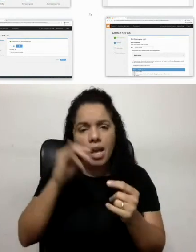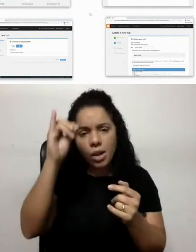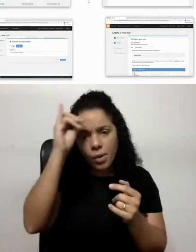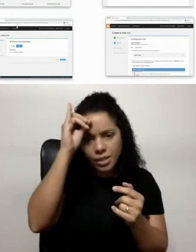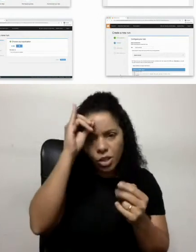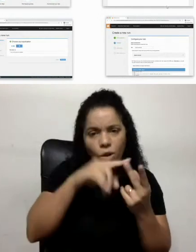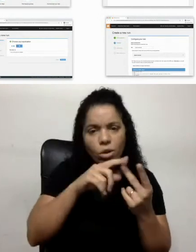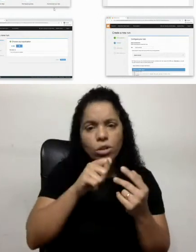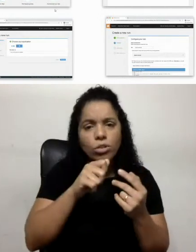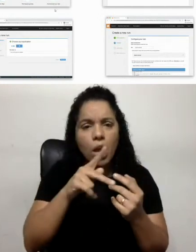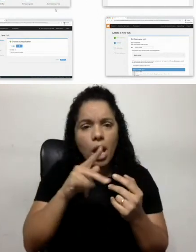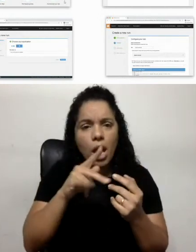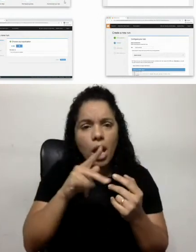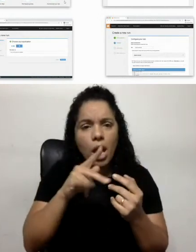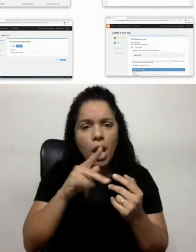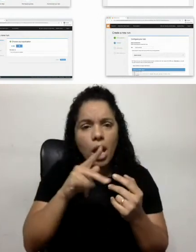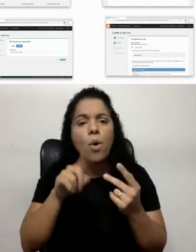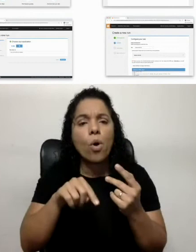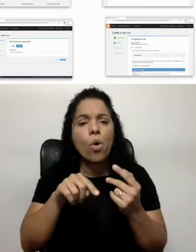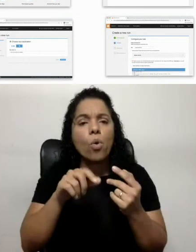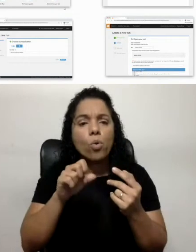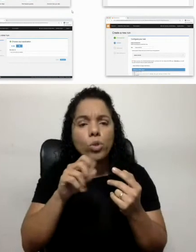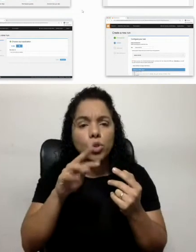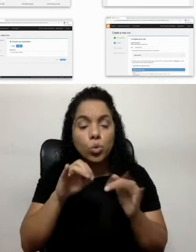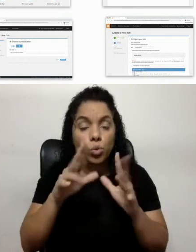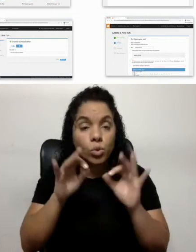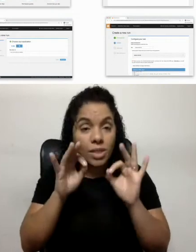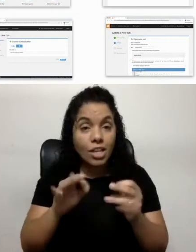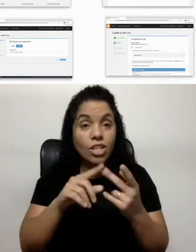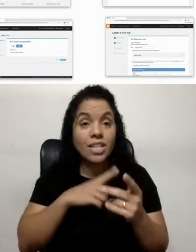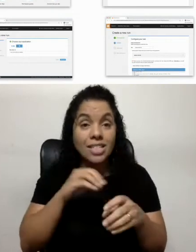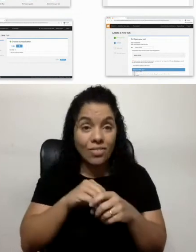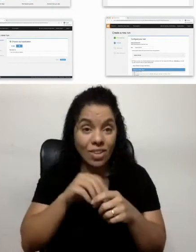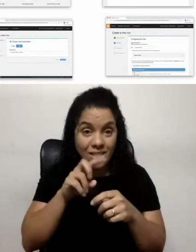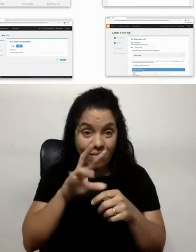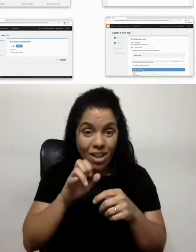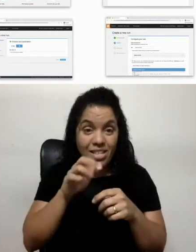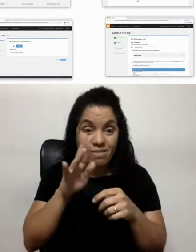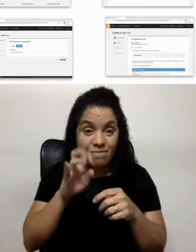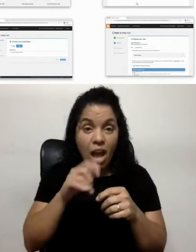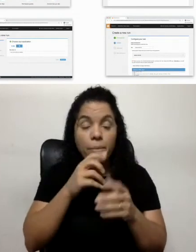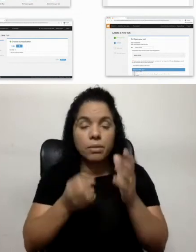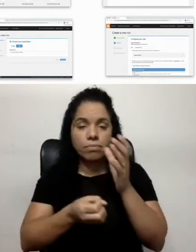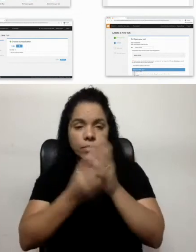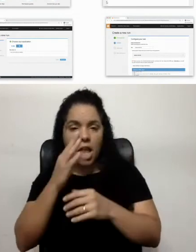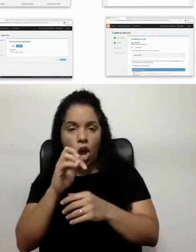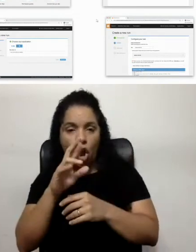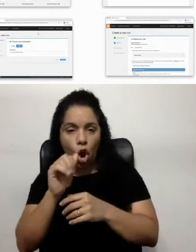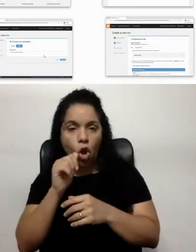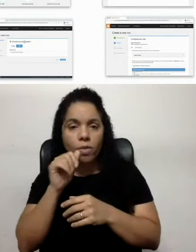Appian, o Appian, AppTools, tudo certinho, aí você vai lá no Device Farm, você cria uma conta, tá? Chama aqui,